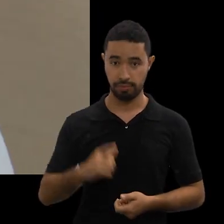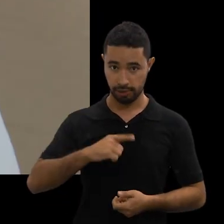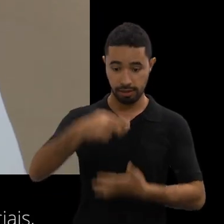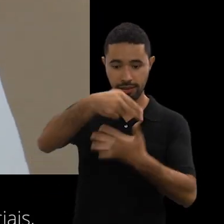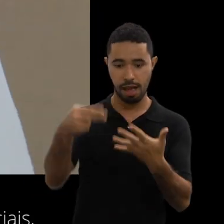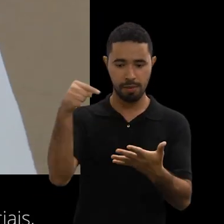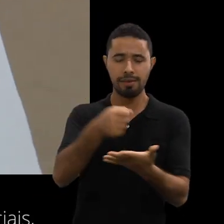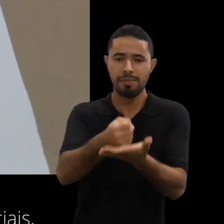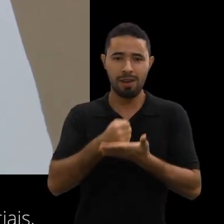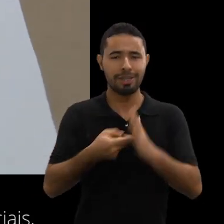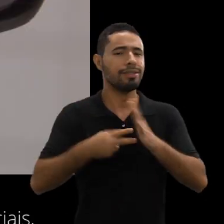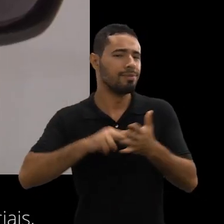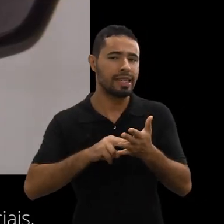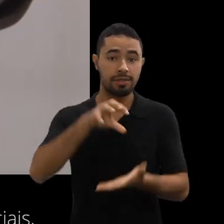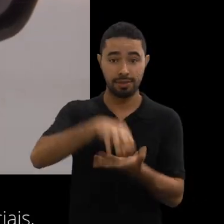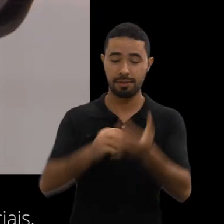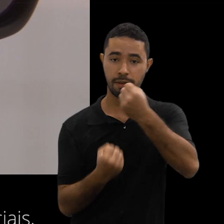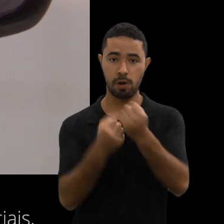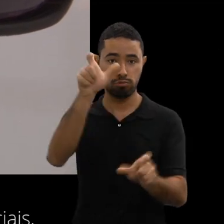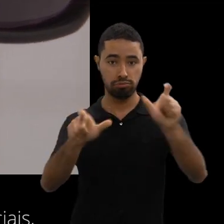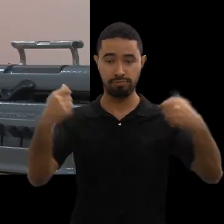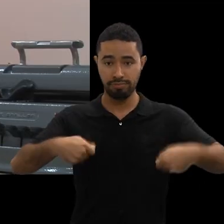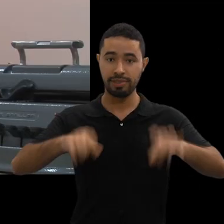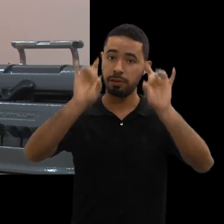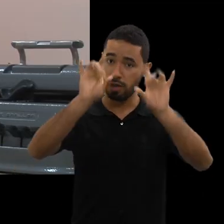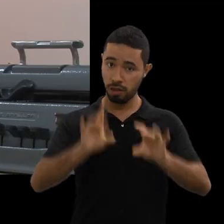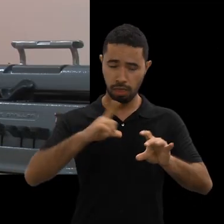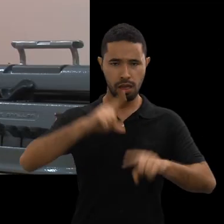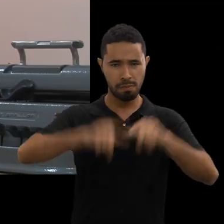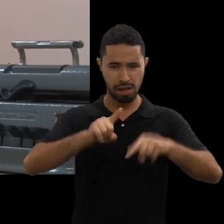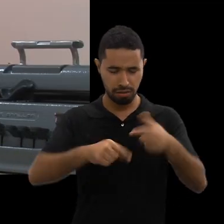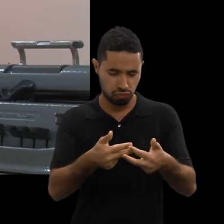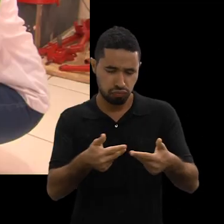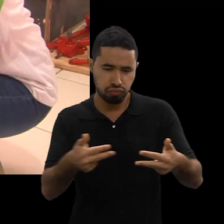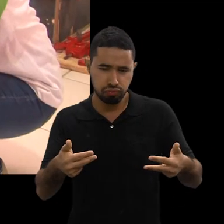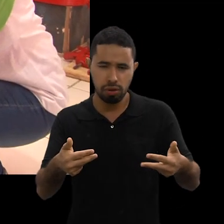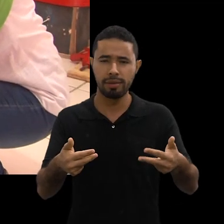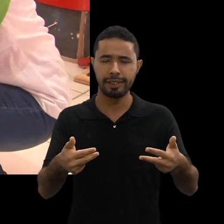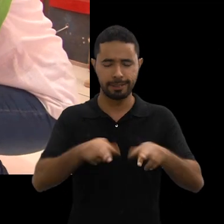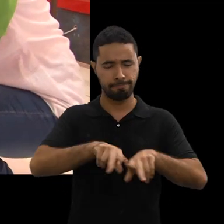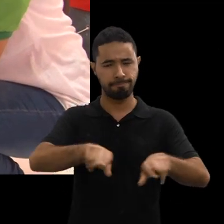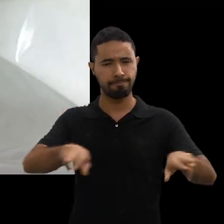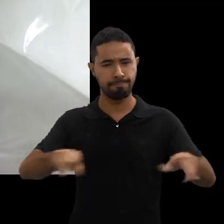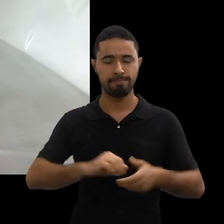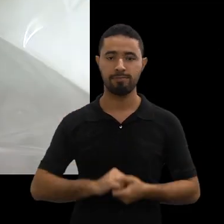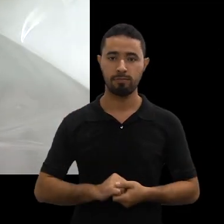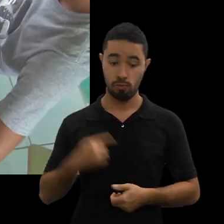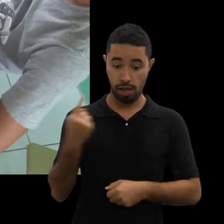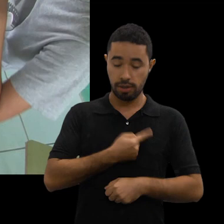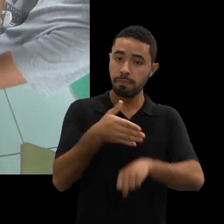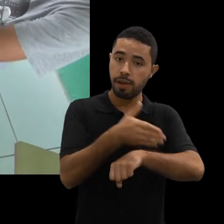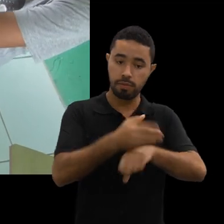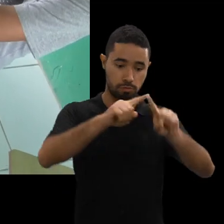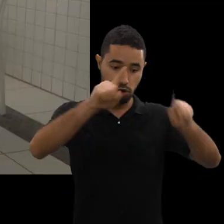NAPNI, Núcleo de Apoio à Pessoa com Necessidades Especiais, que tem vários equipamentos. Nós participamos de um projeto de